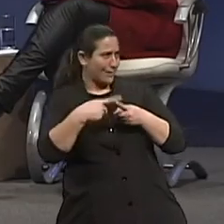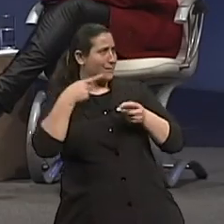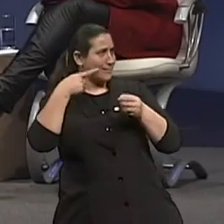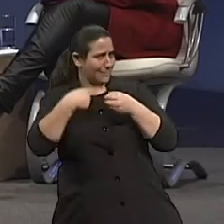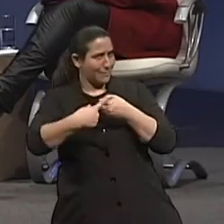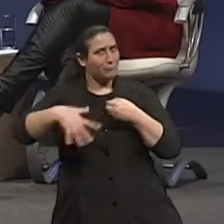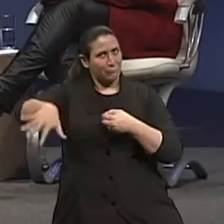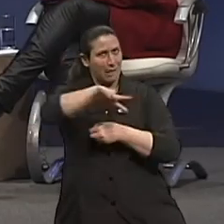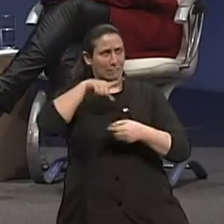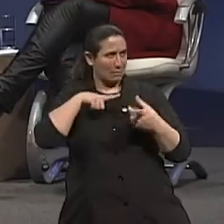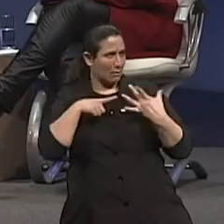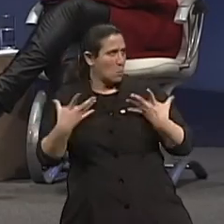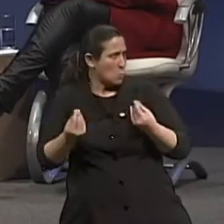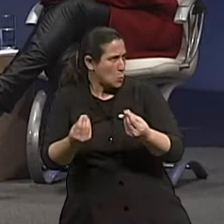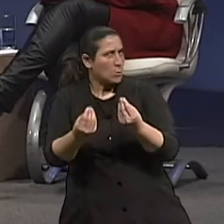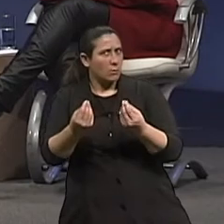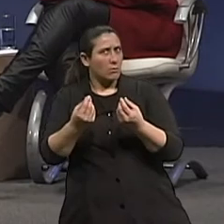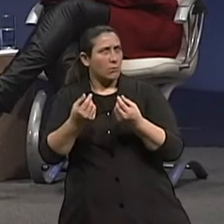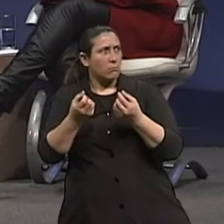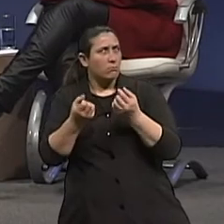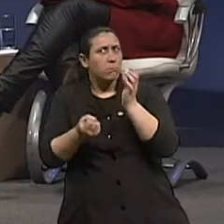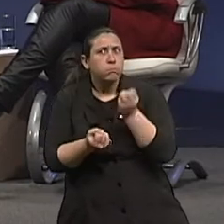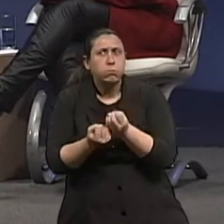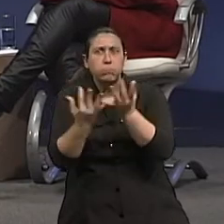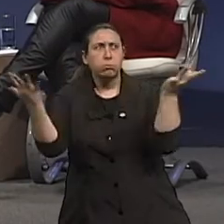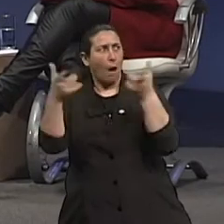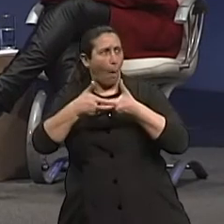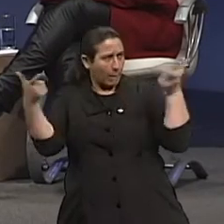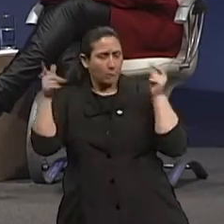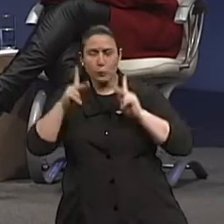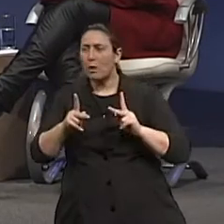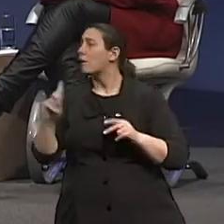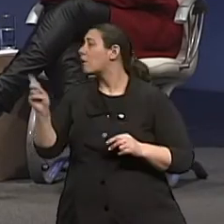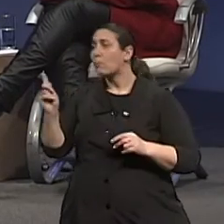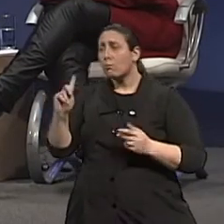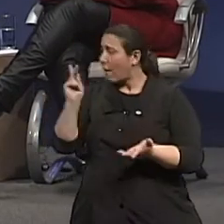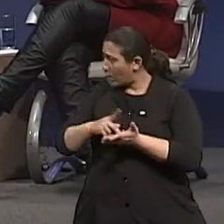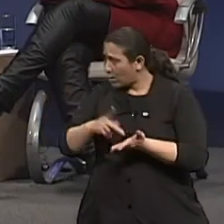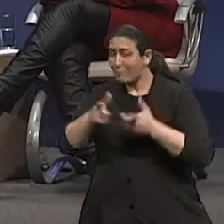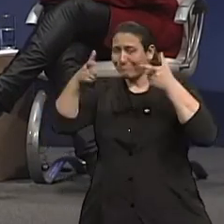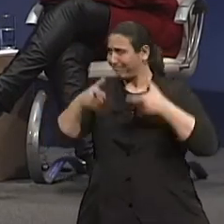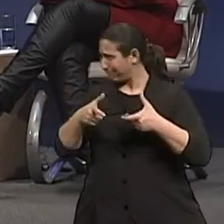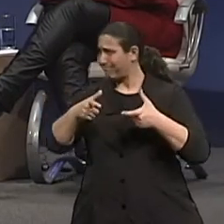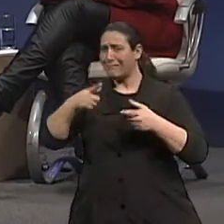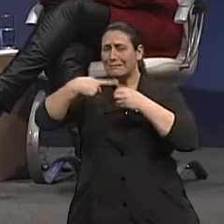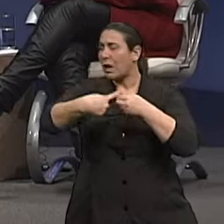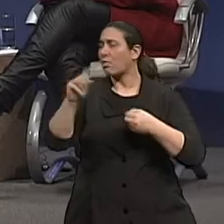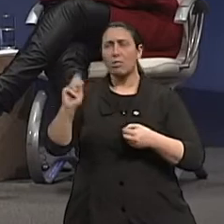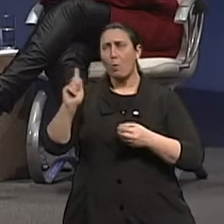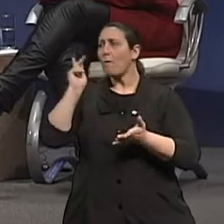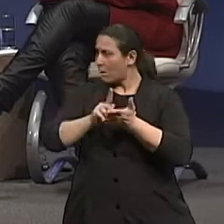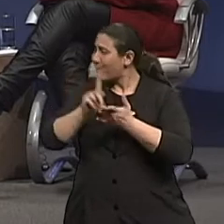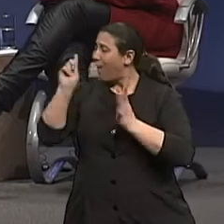casos. Não, isso não é uma coisa local. Não é local, é geral. Isso é um comportamento hoje, diria, universal.